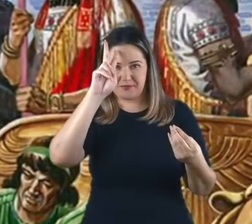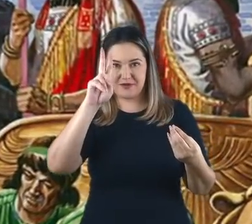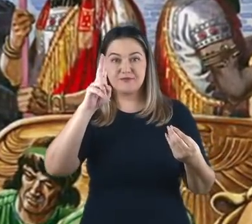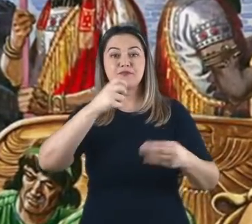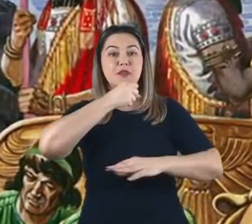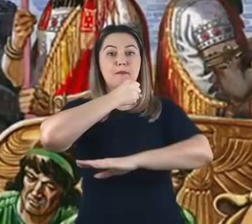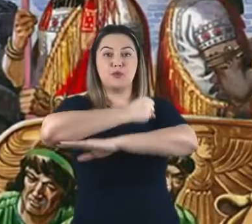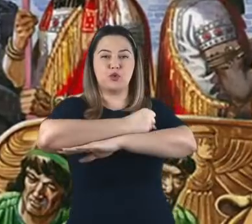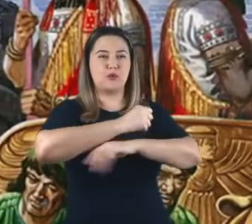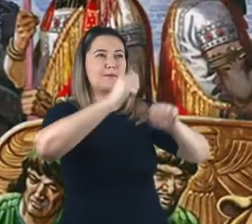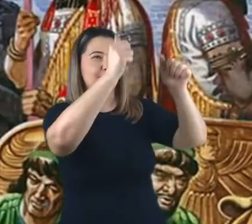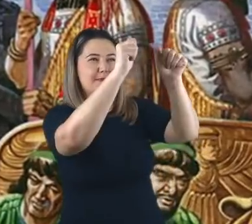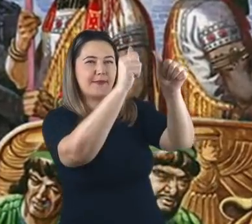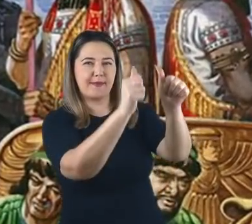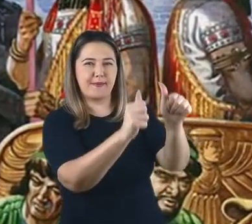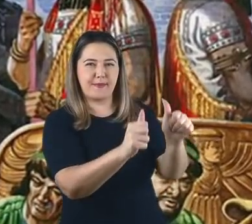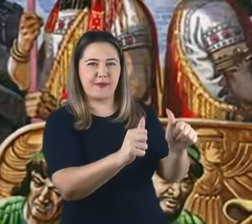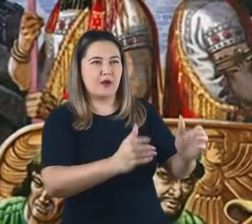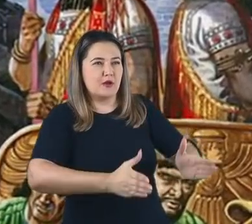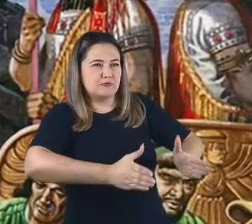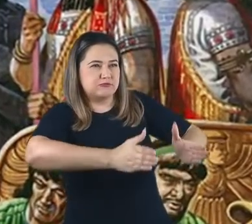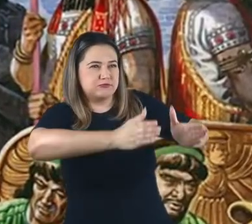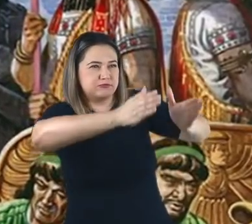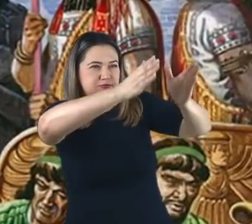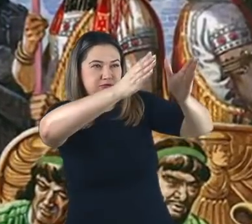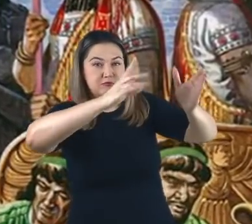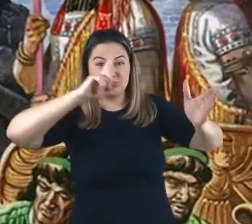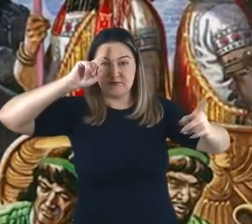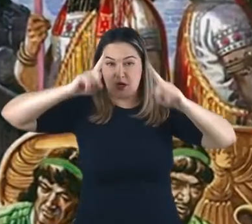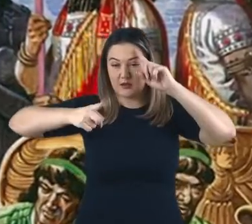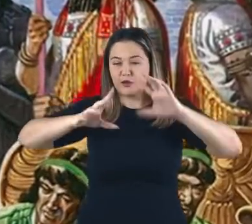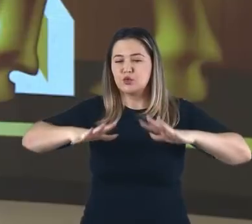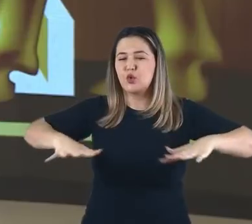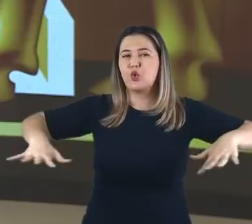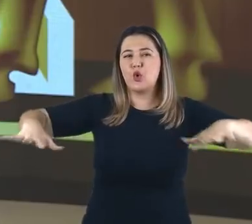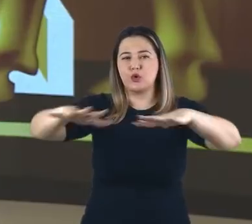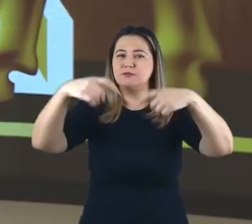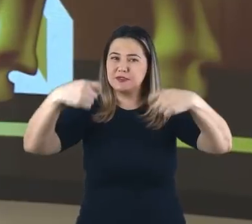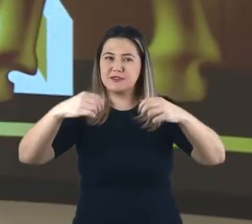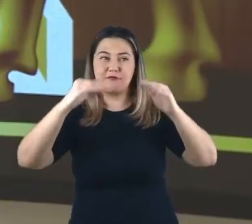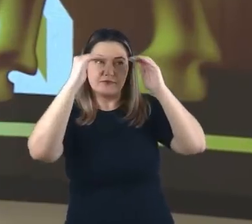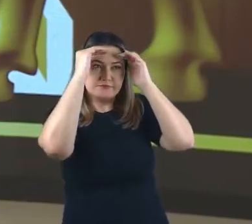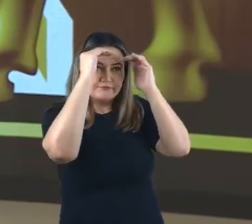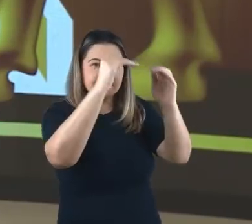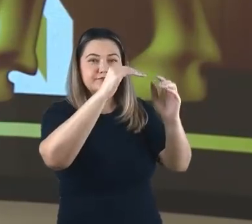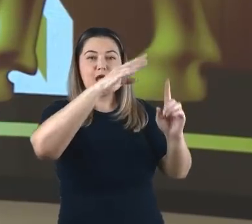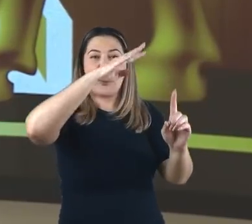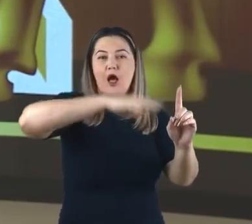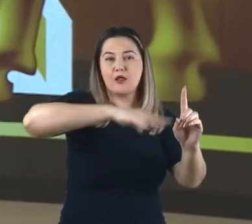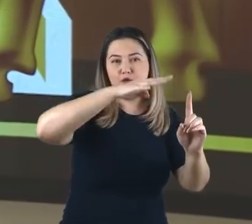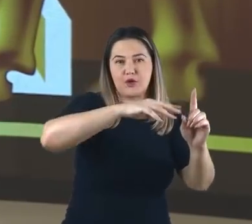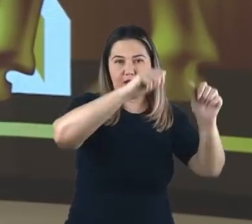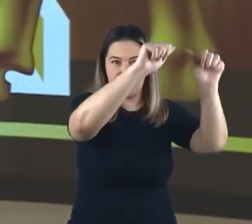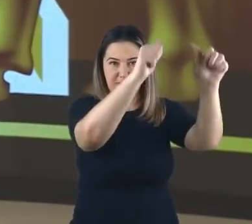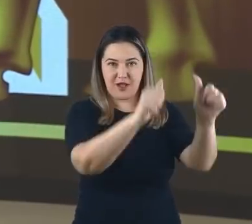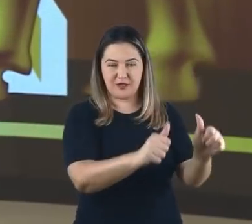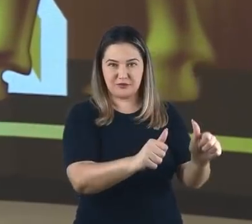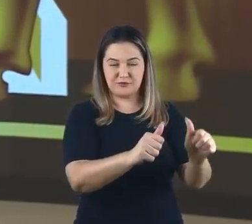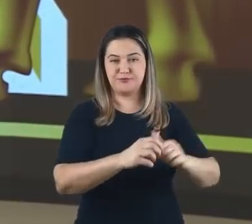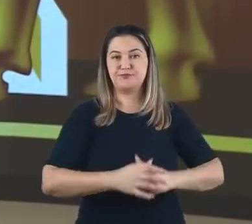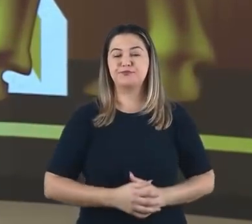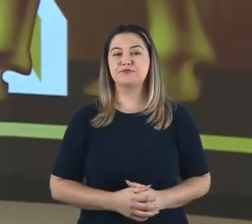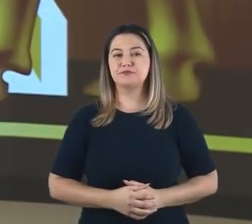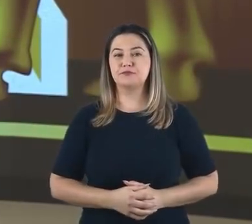imagem do rei. A ordem era clara. Todos deveriam adorar a imagem. No programa Evidências Anterior eu falei das medidas